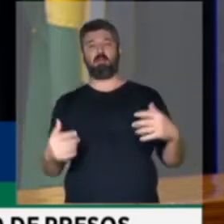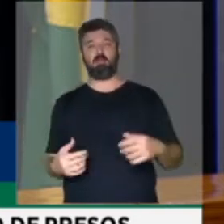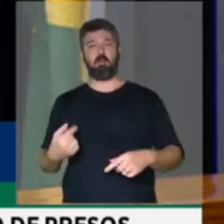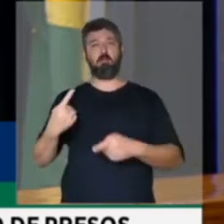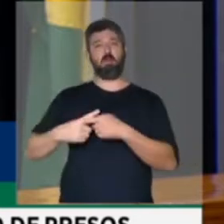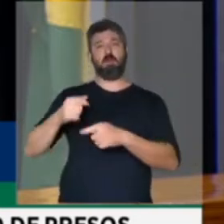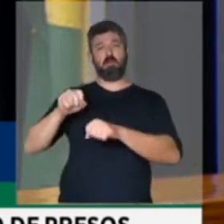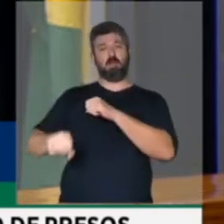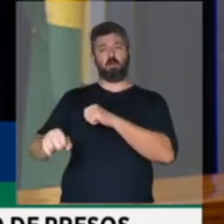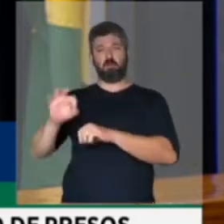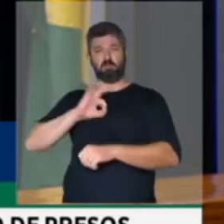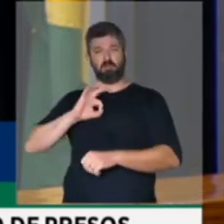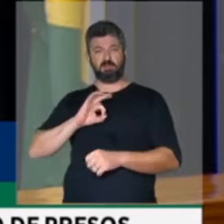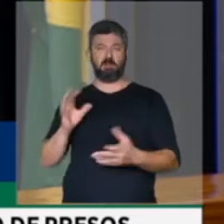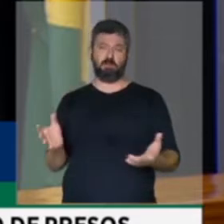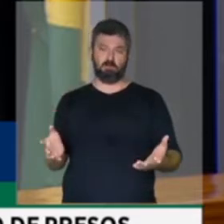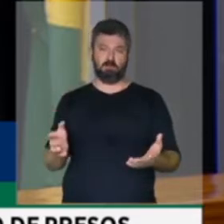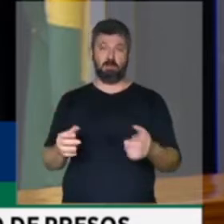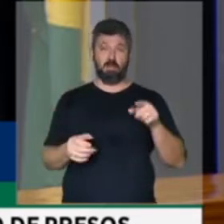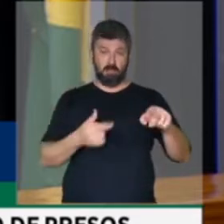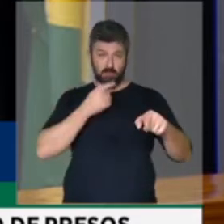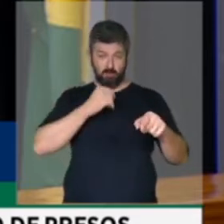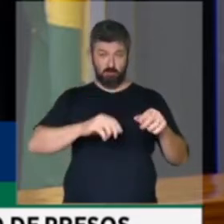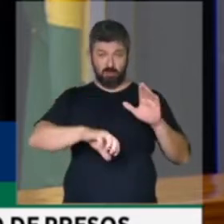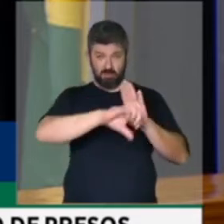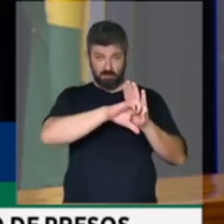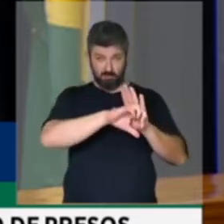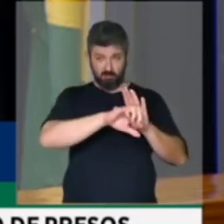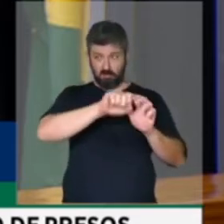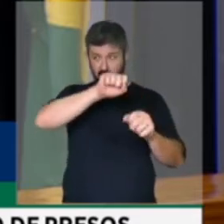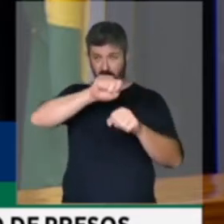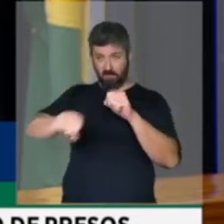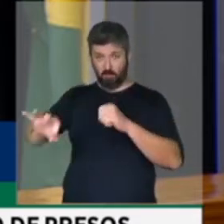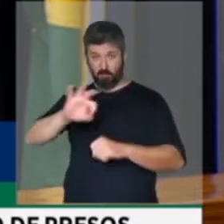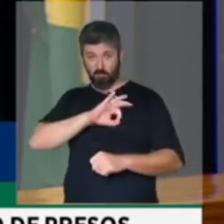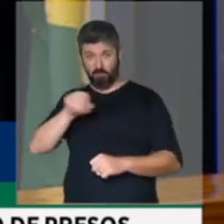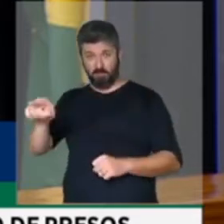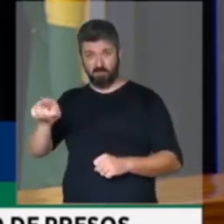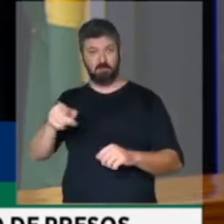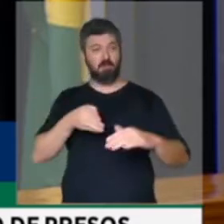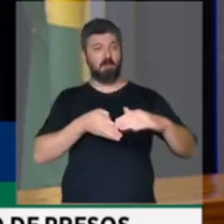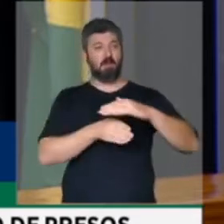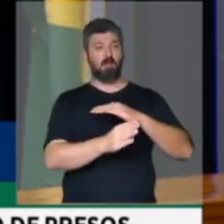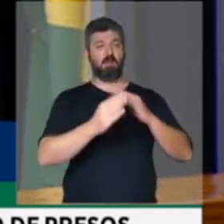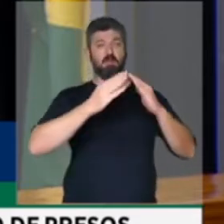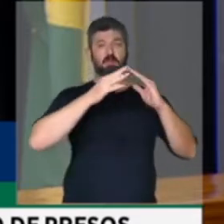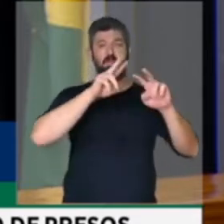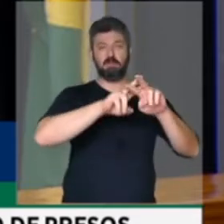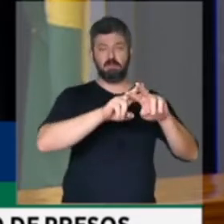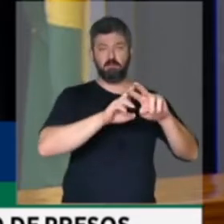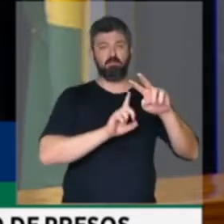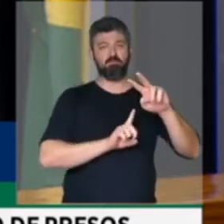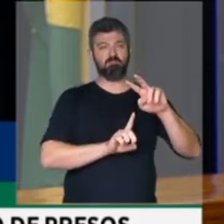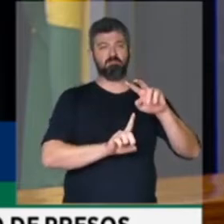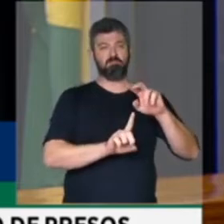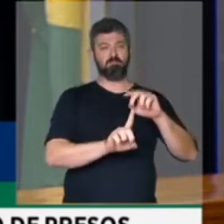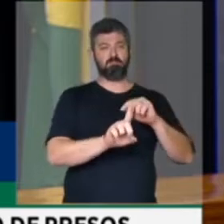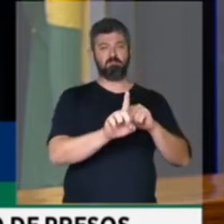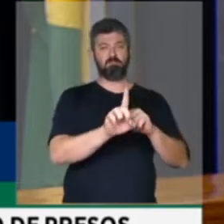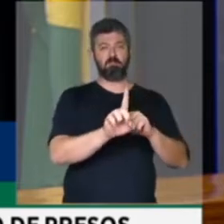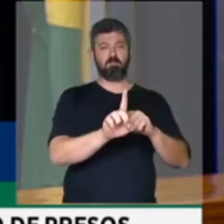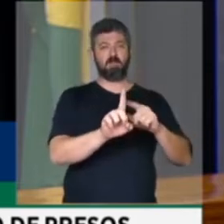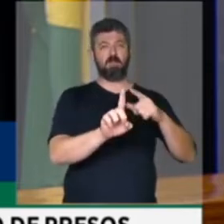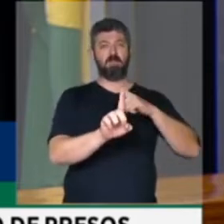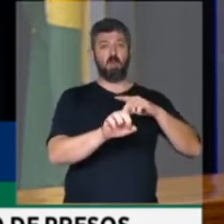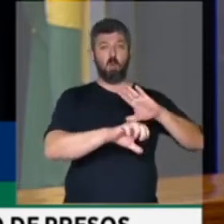cidadãos, se pode se dizer assim, os criminosos, quando matam policiais, eles entram nos presídios comuns e eles sobem a